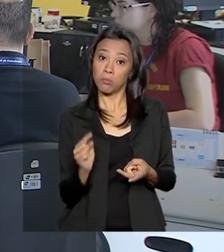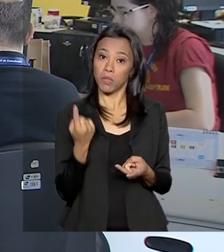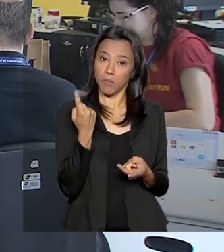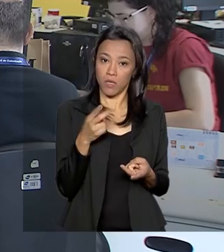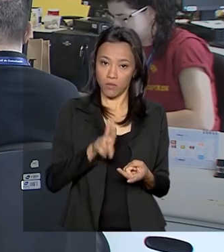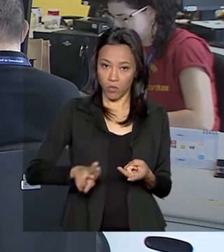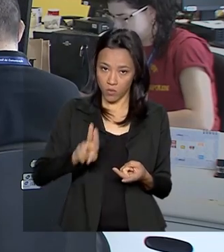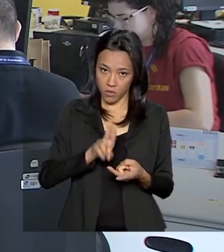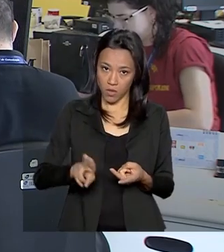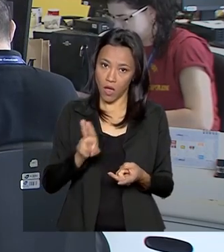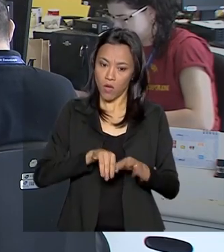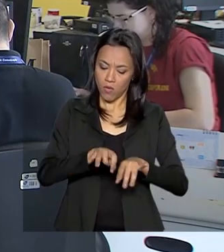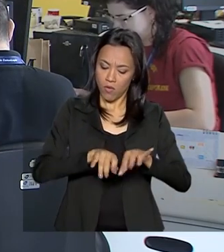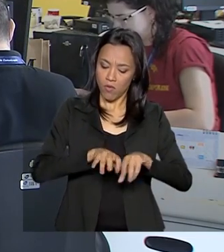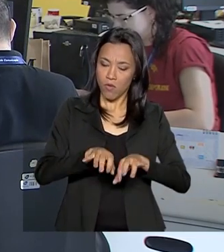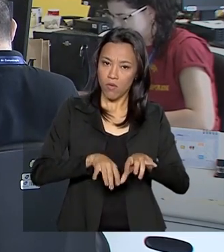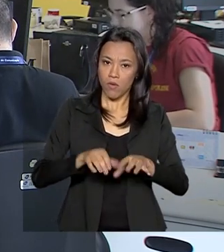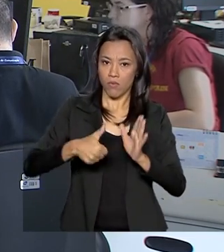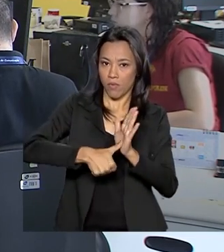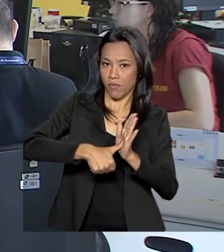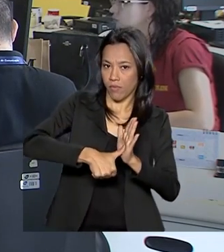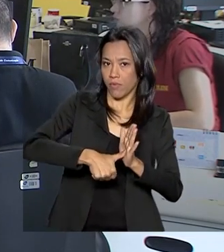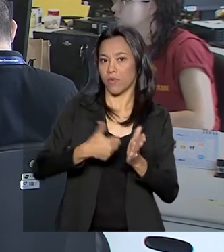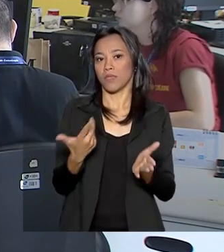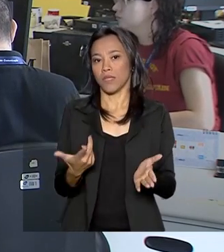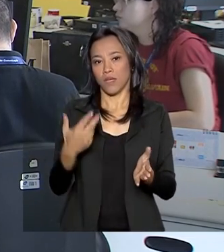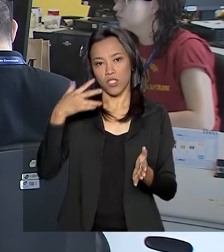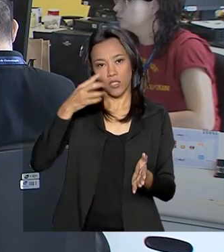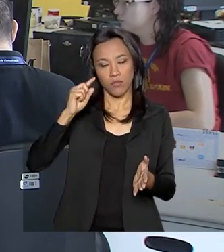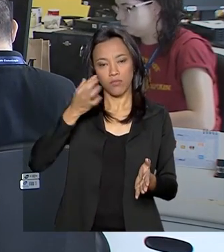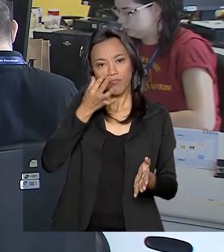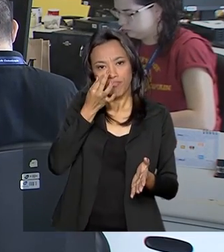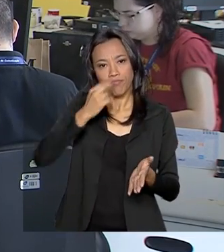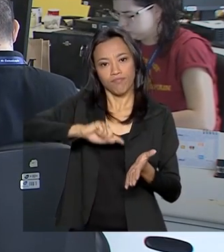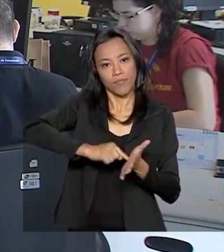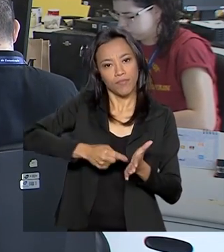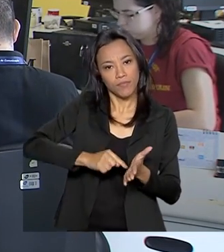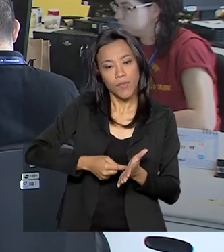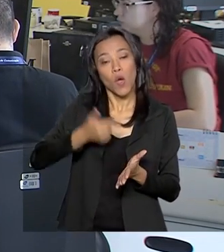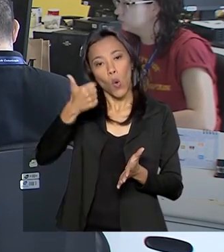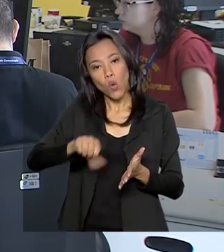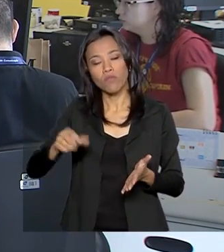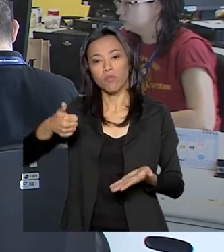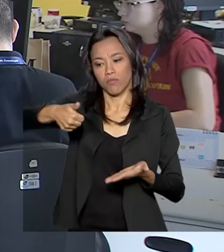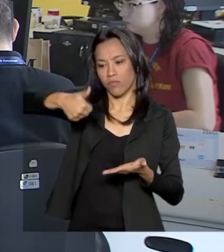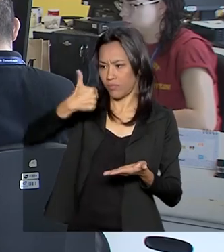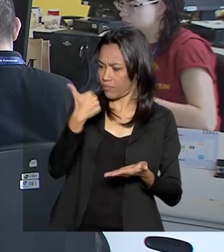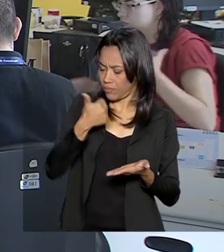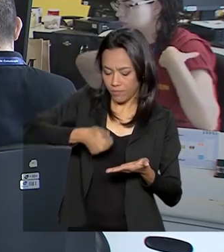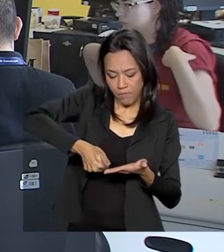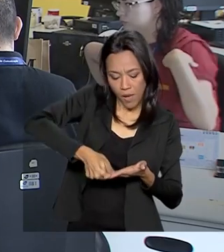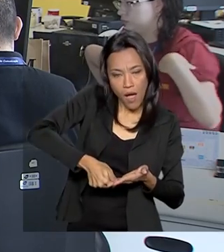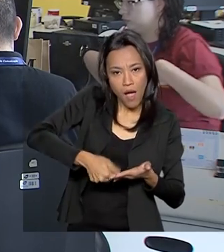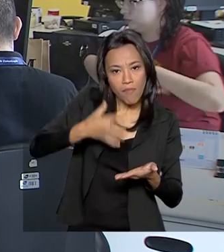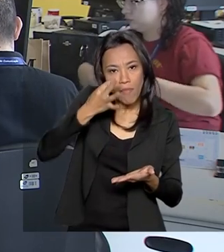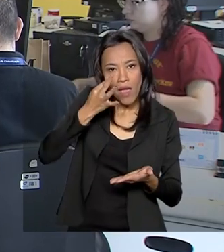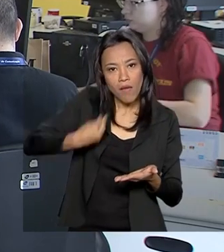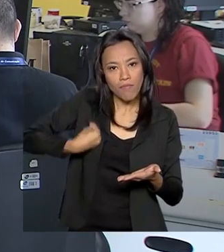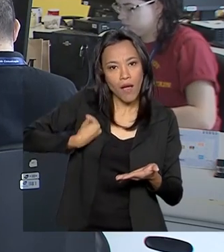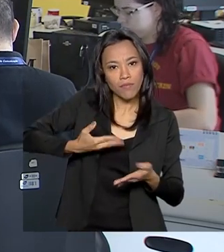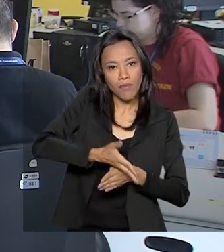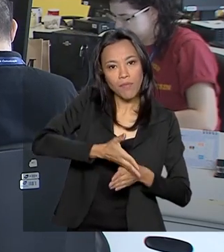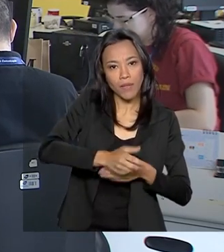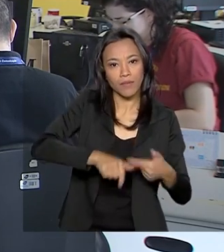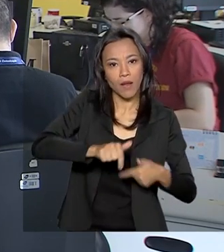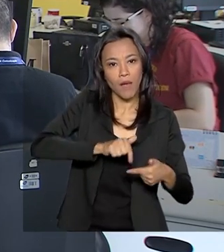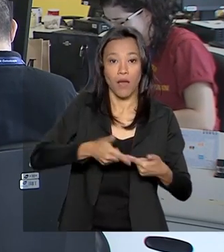o sistema. No Ministério da Economia, duas unidades vão adotar o controle digital a partir de 1º de agosto. Mas a exigência é